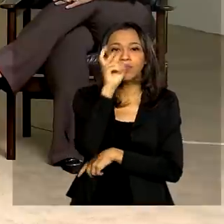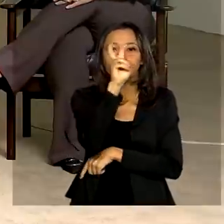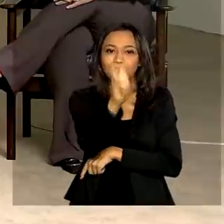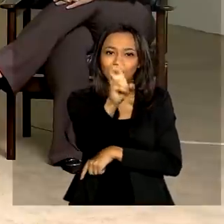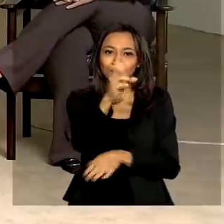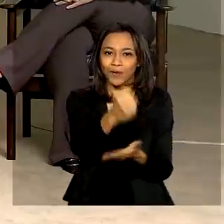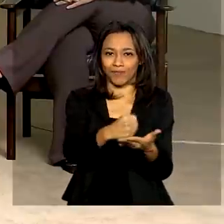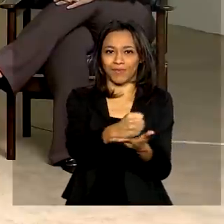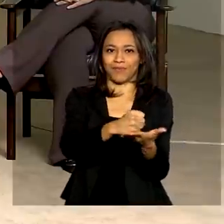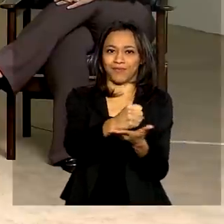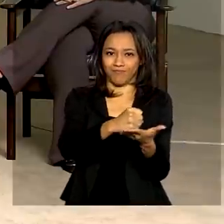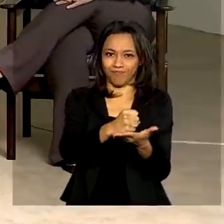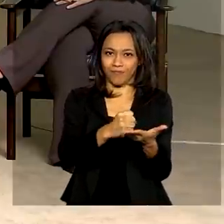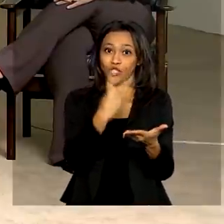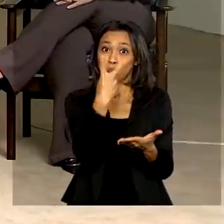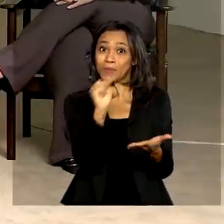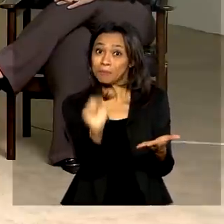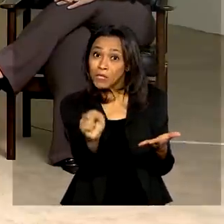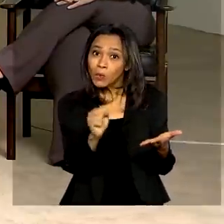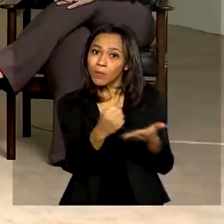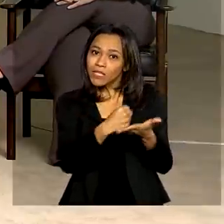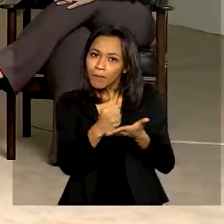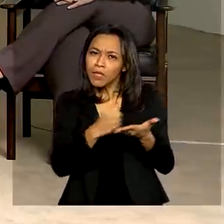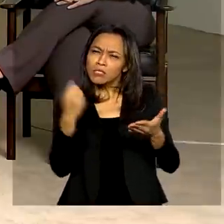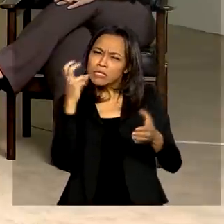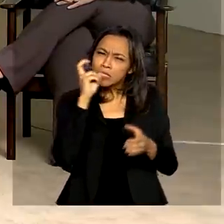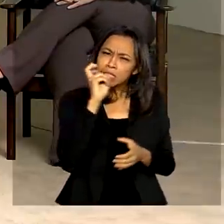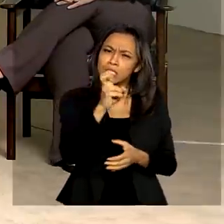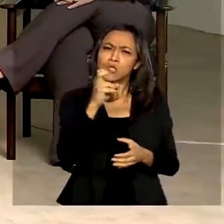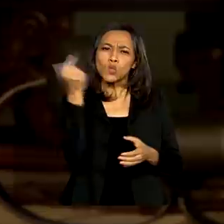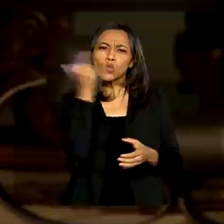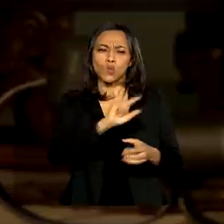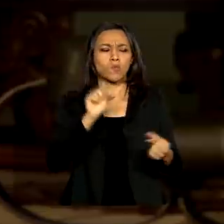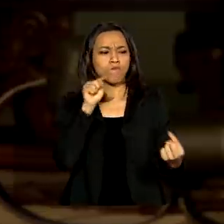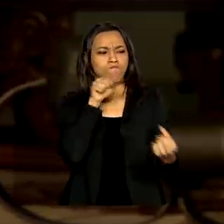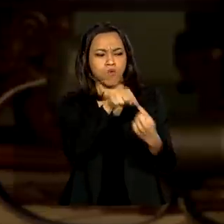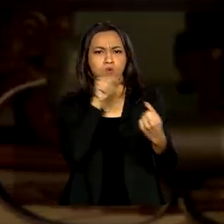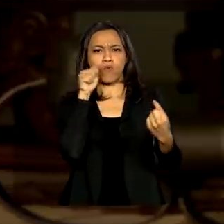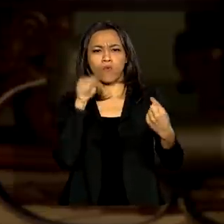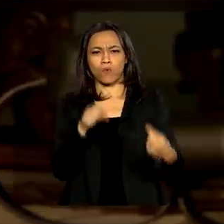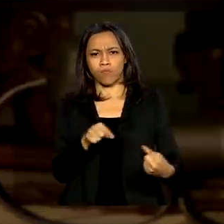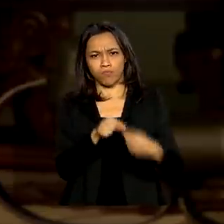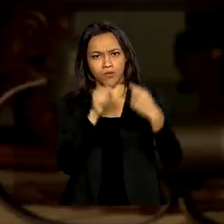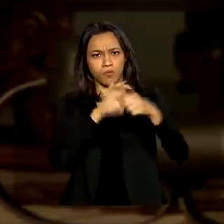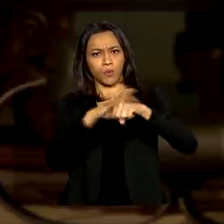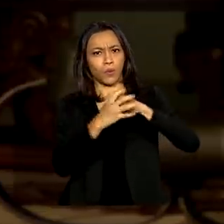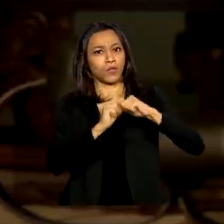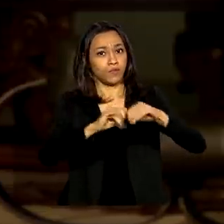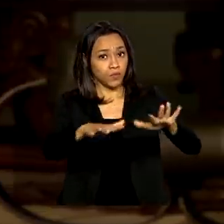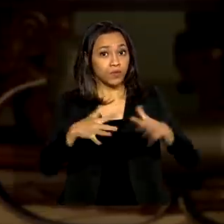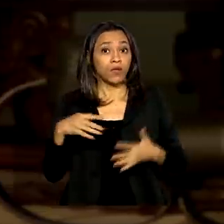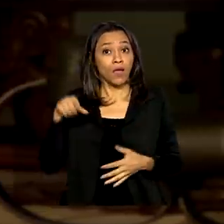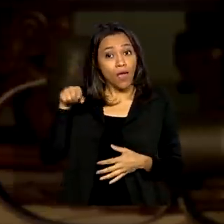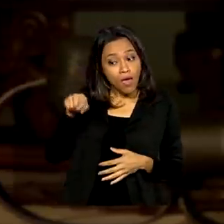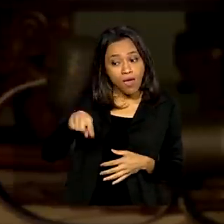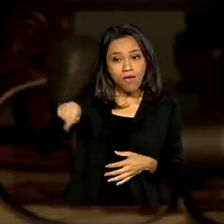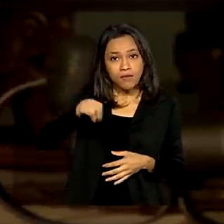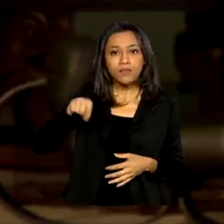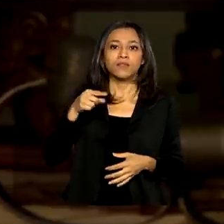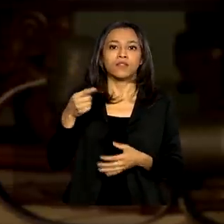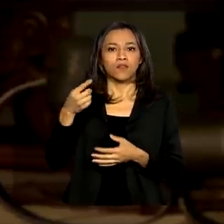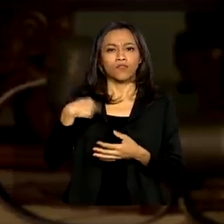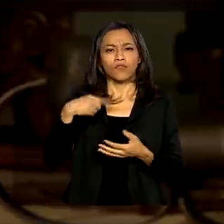apenas 5 que tinham uma característica adequada para o combate ao coronavírus. Então, essas daí foram testadas em